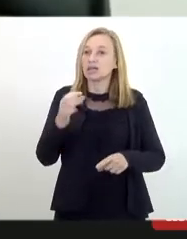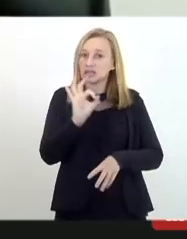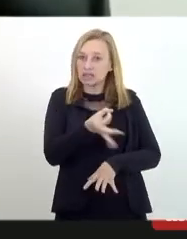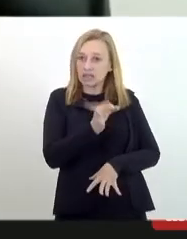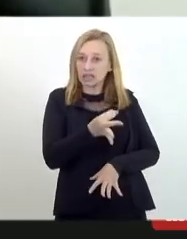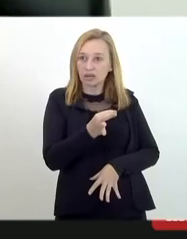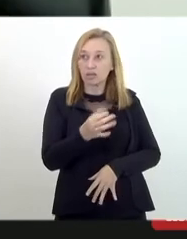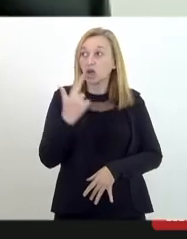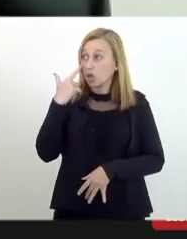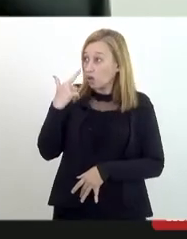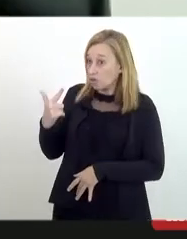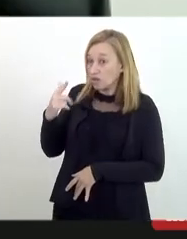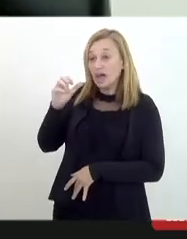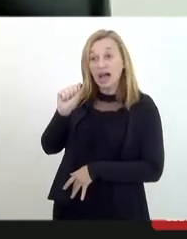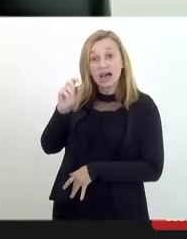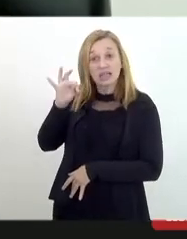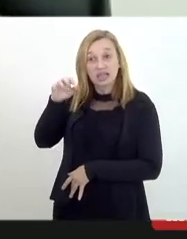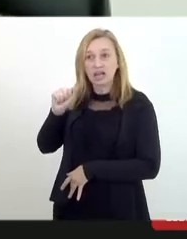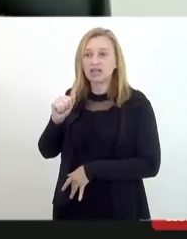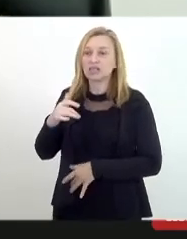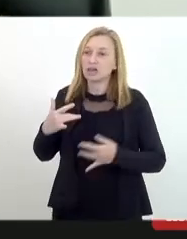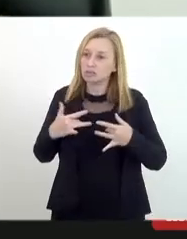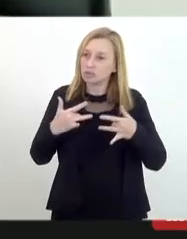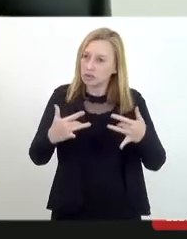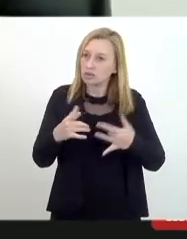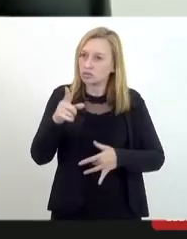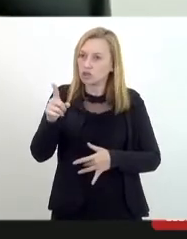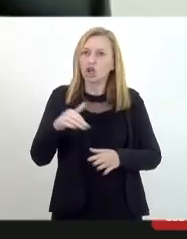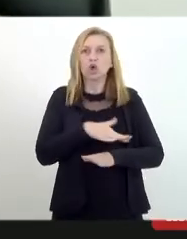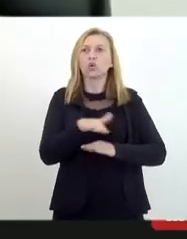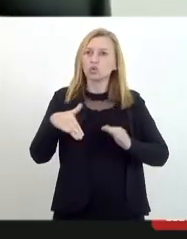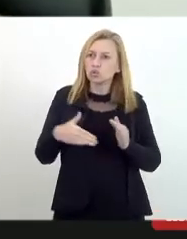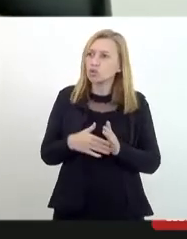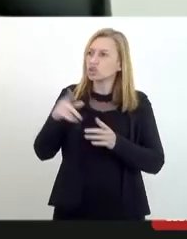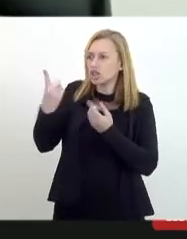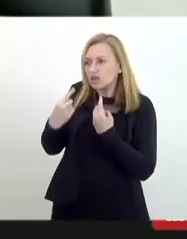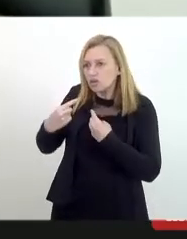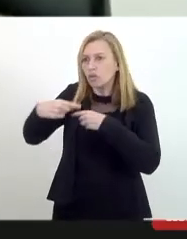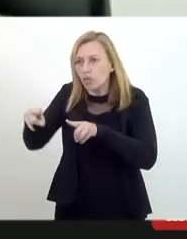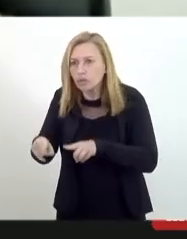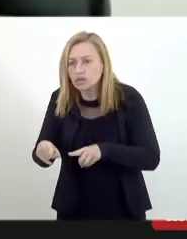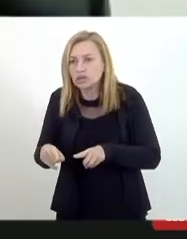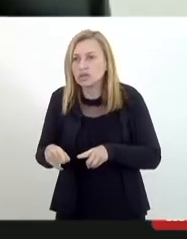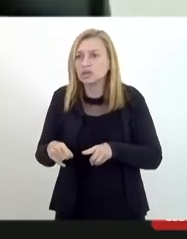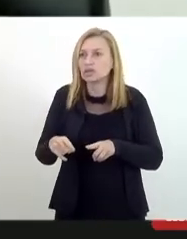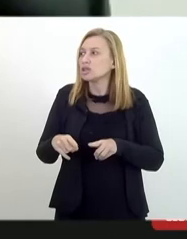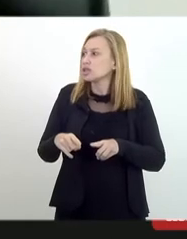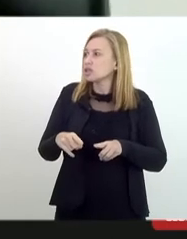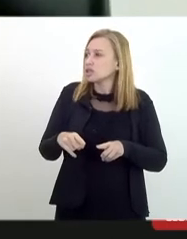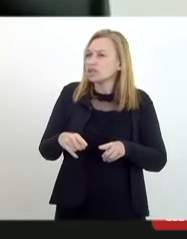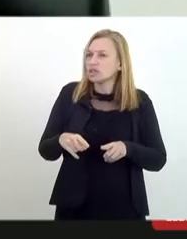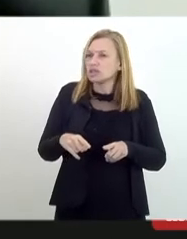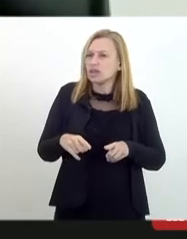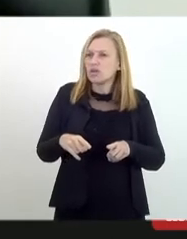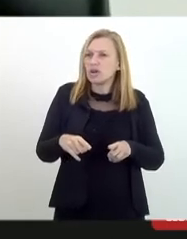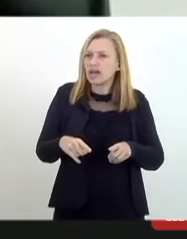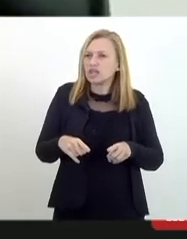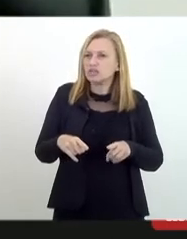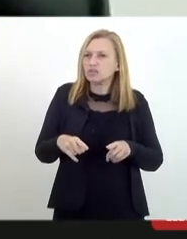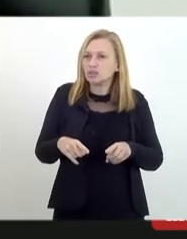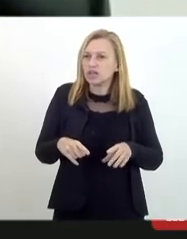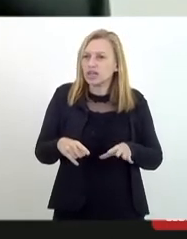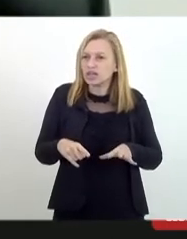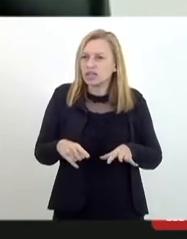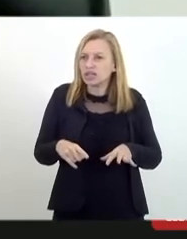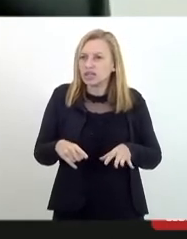assisti, Atla, até me solidarizo contigo, e com todos que ele atacou, com todos, é um absurdo. Vocês vão ver o vídeo, eu assisti o